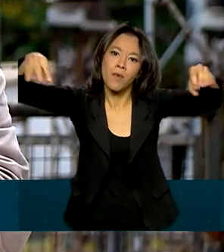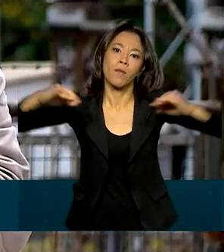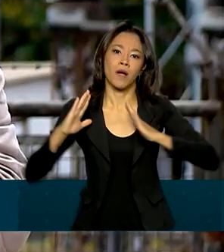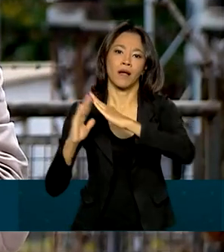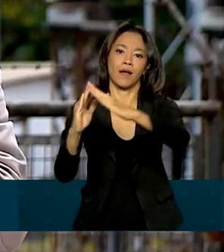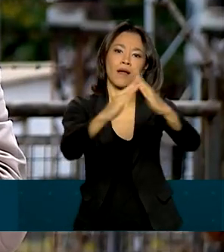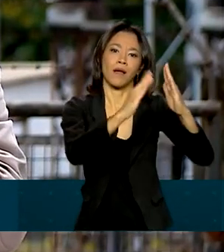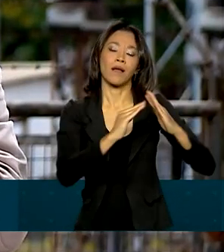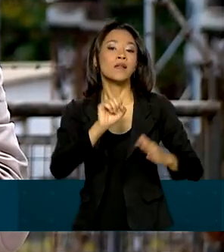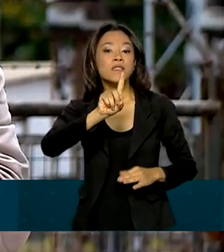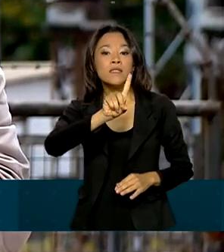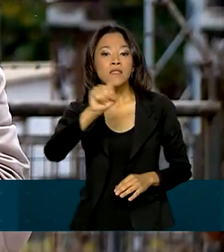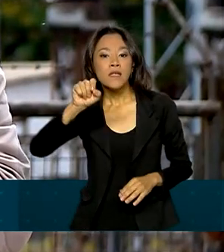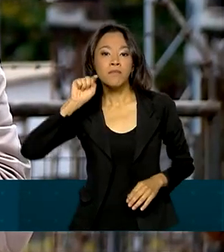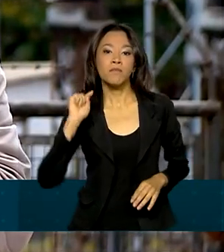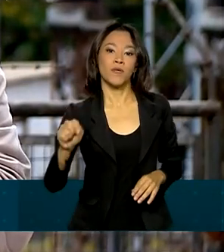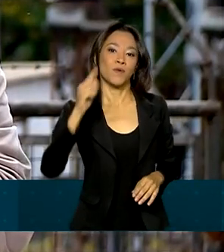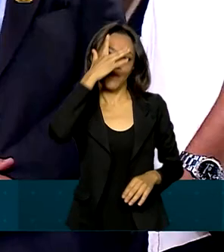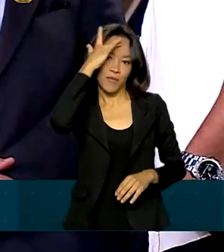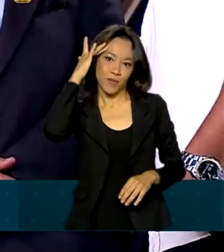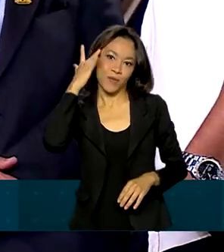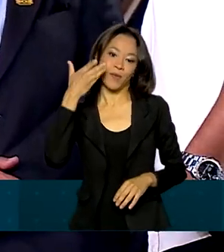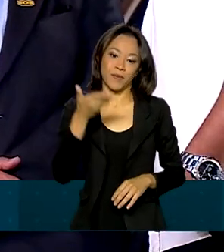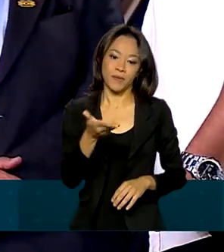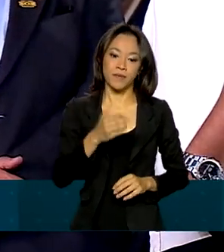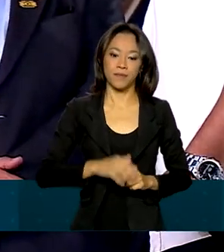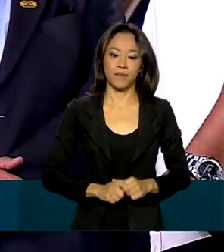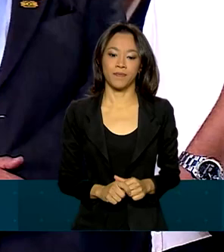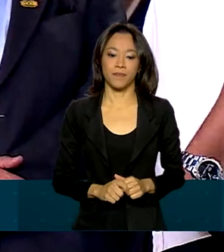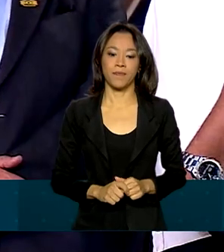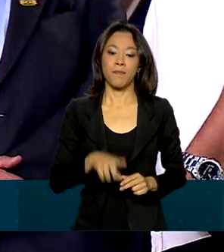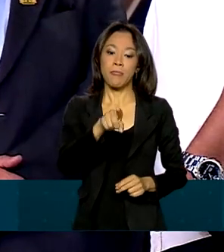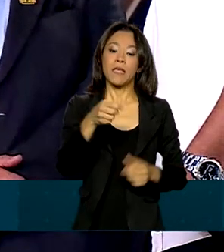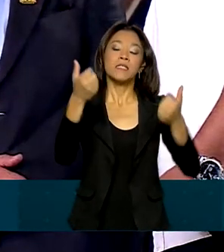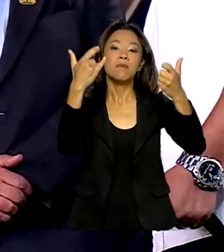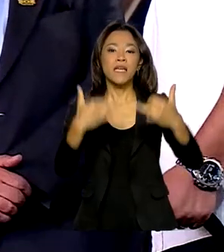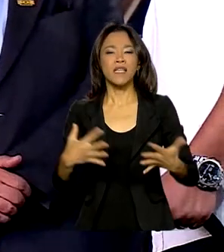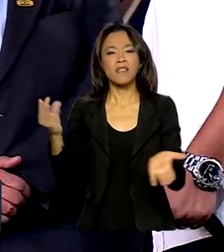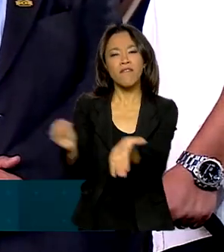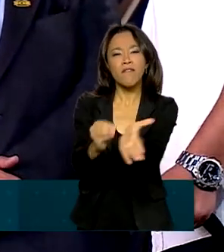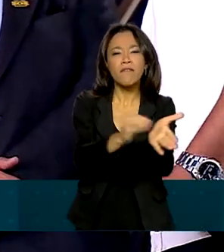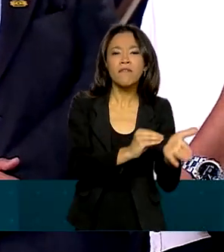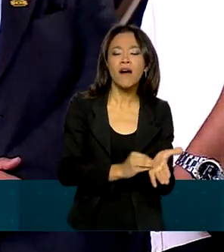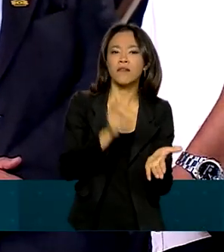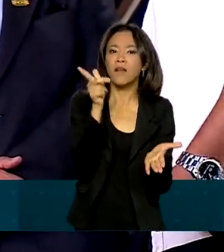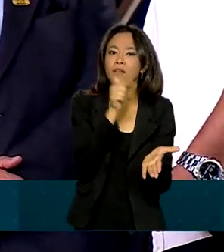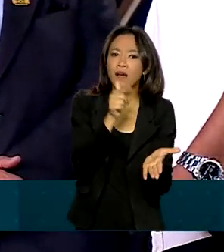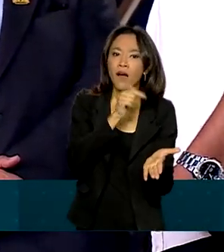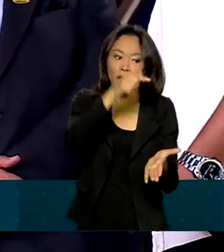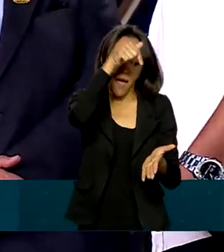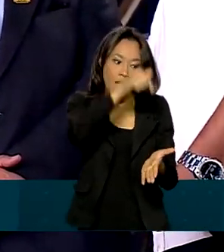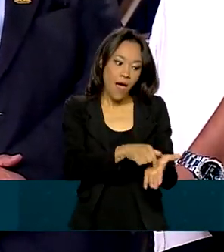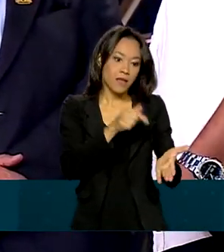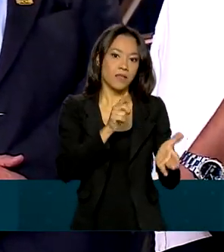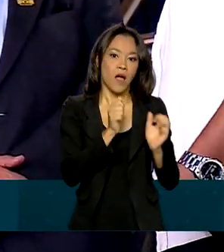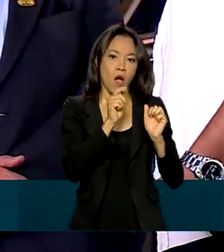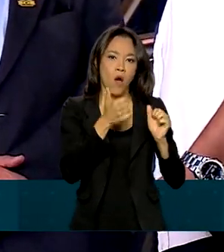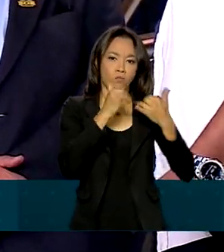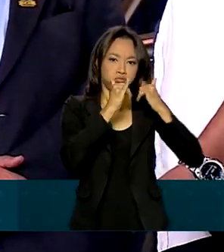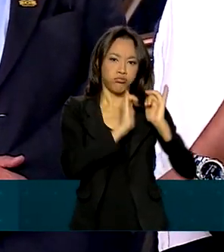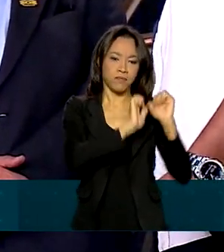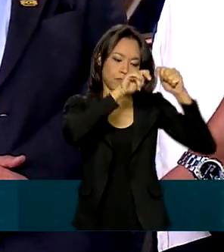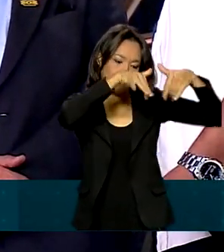pessoas no sudoeste paranaense. Nessa escassez hídrica que nós vivemos, essa usina será de muita